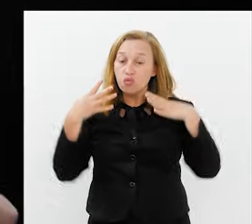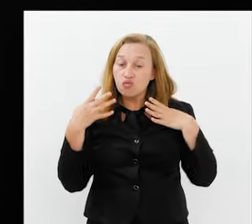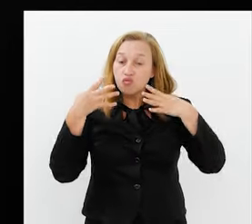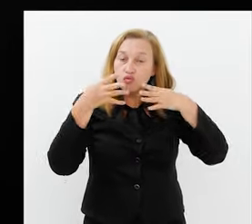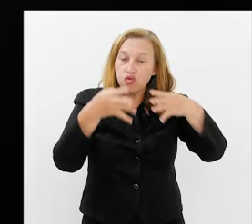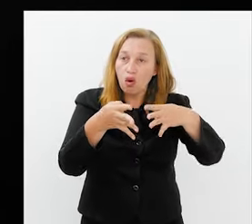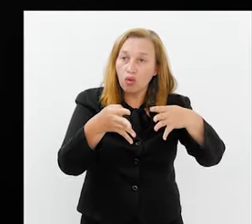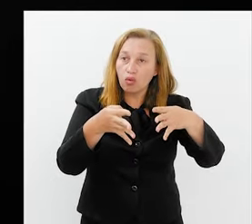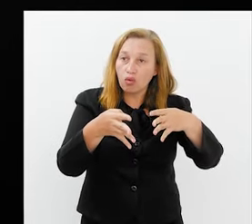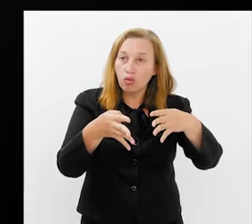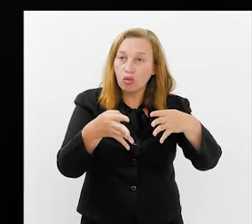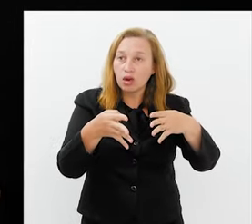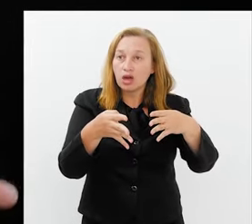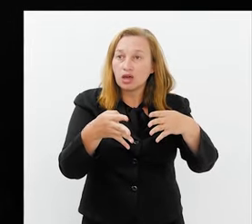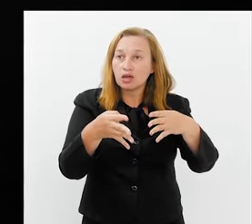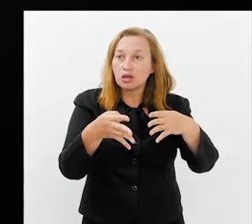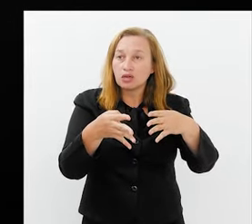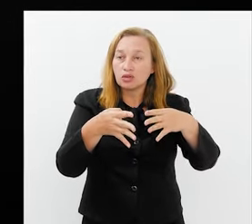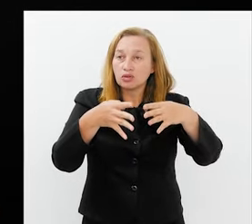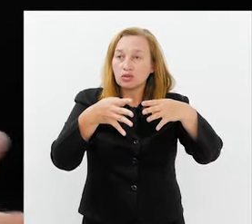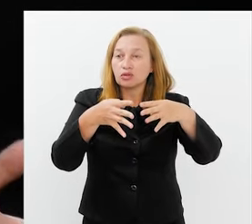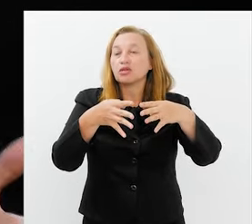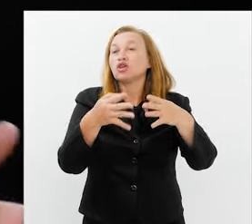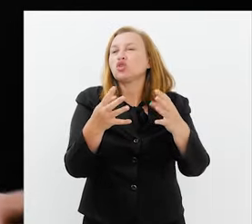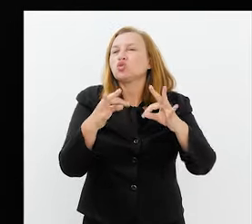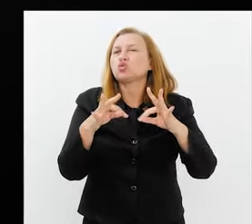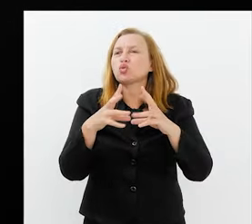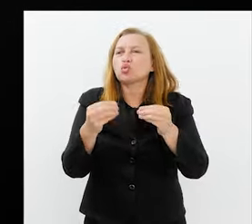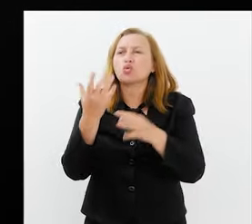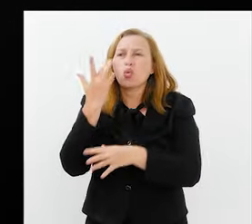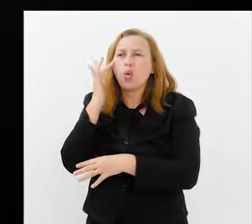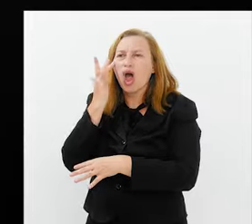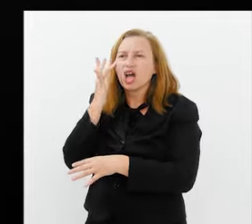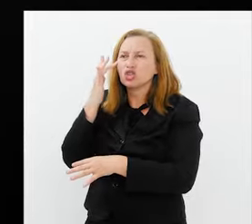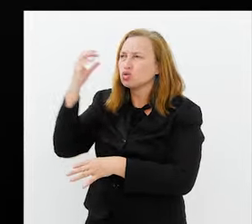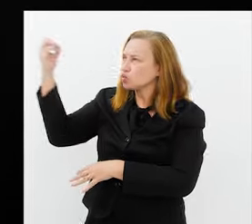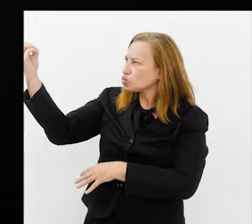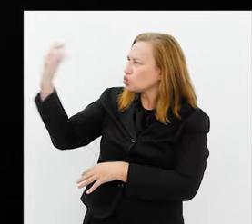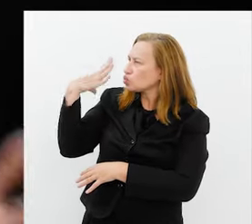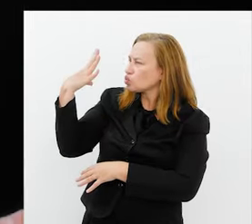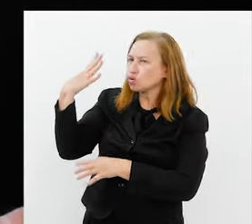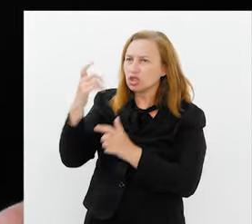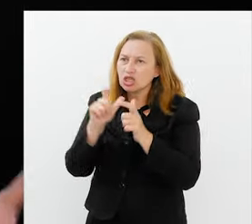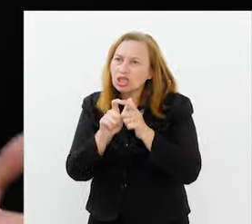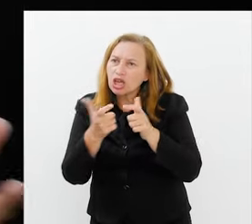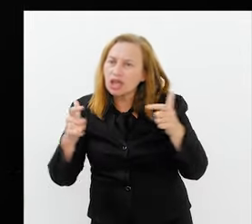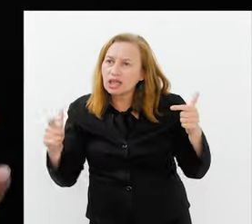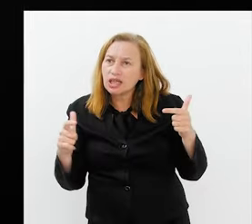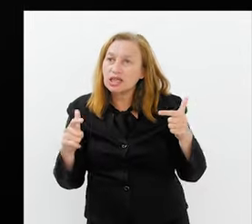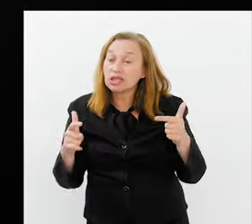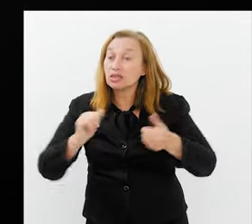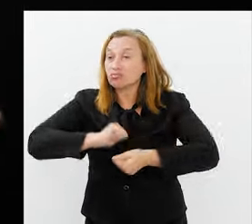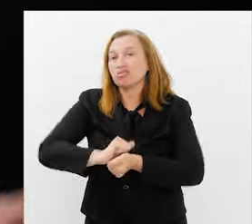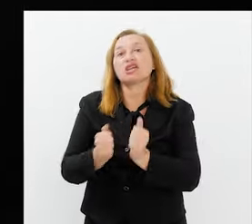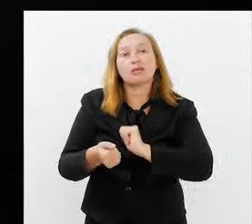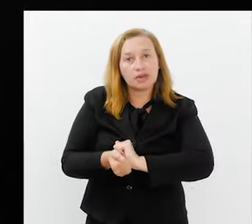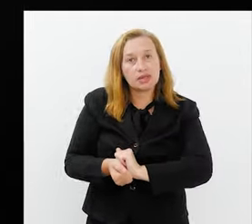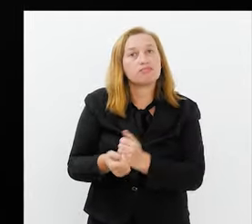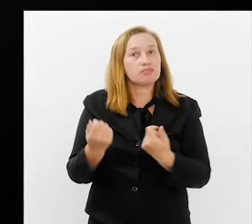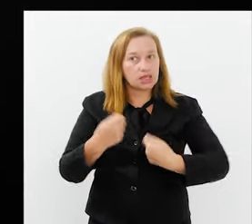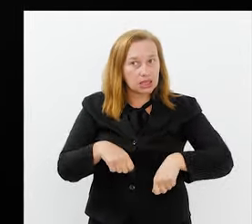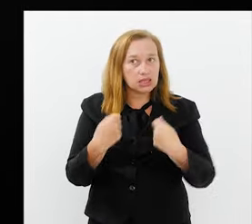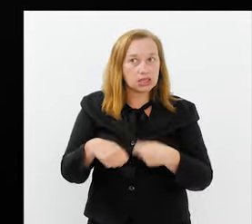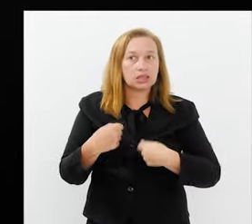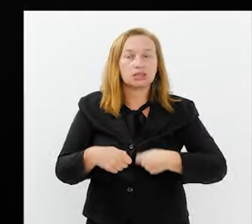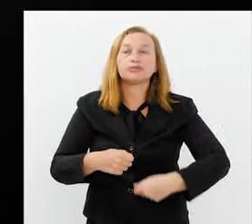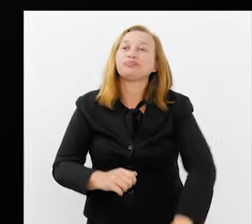exclusivo de iluminação, eu acho, tudo eu acho que engrandece. E a gente tem que ir se adaptando.